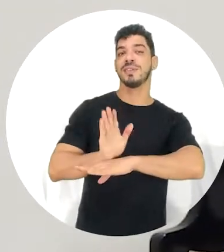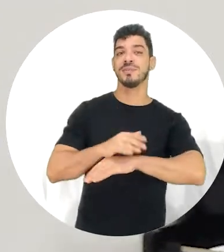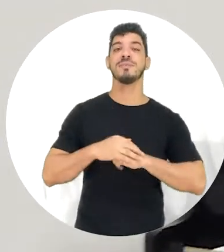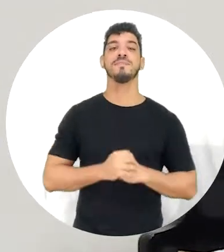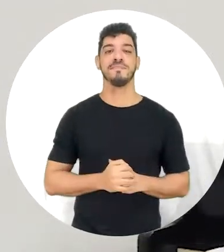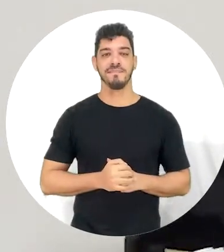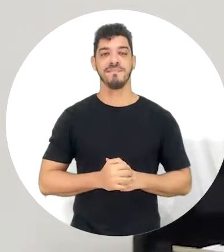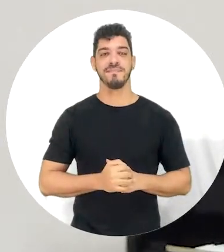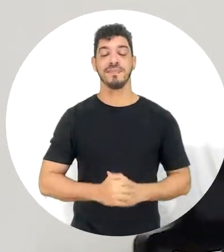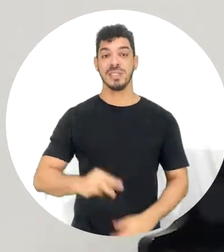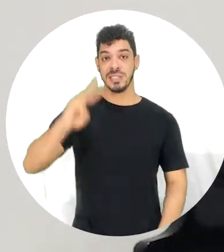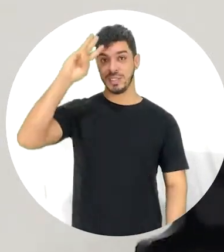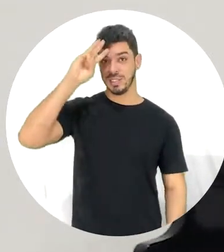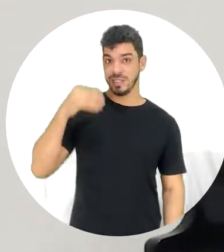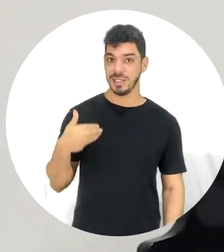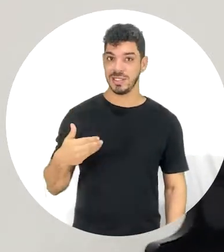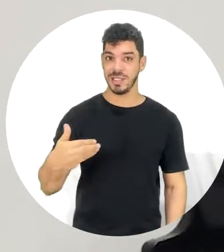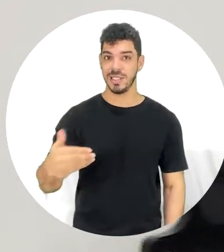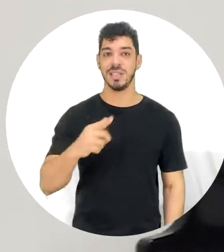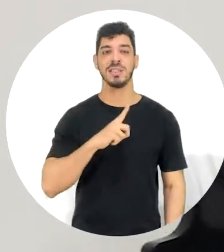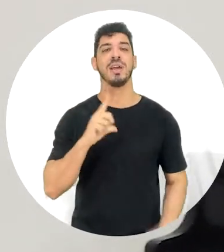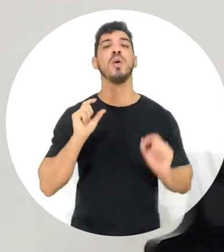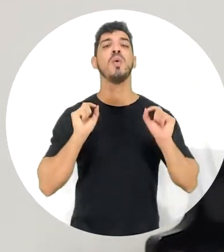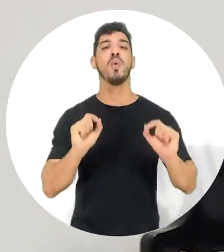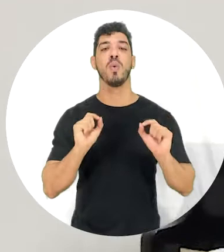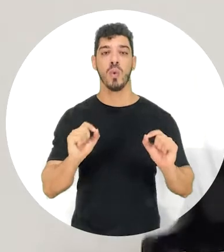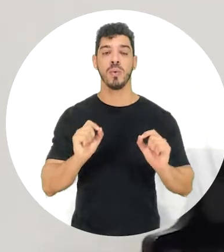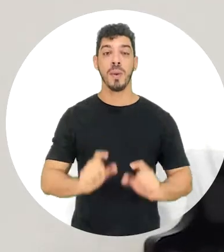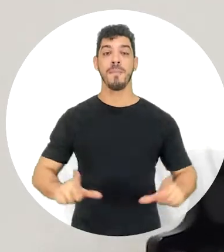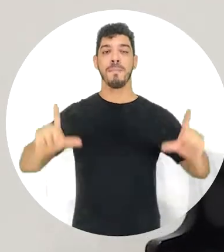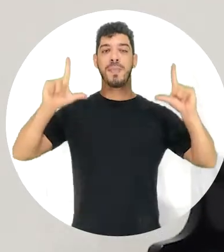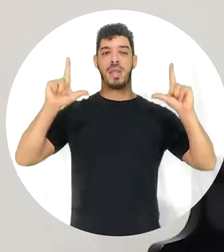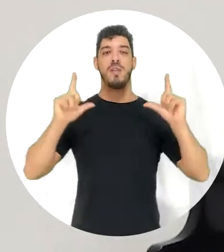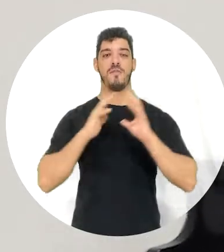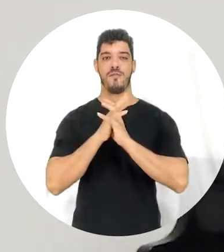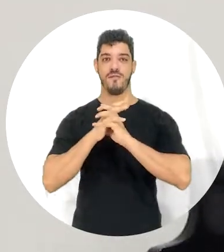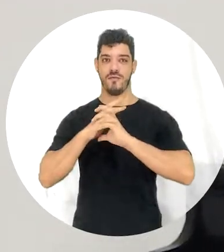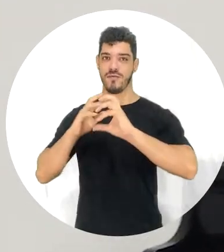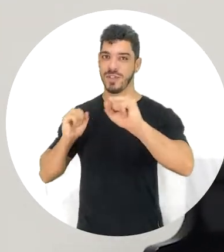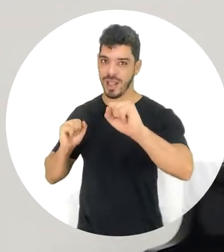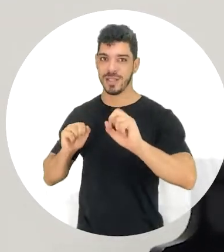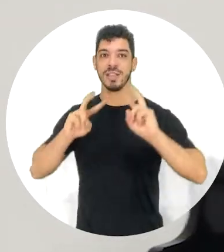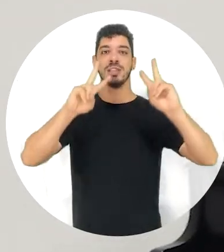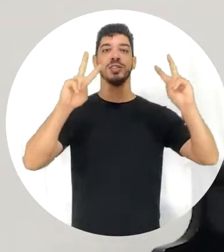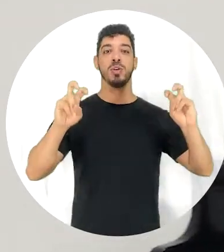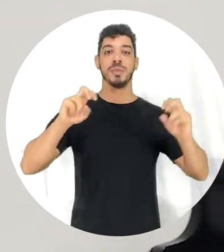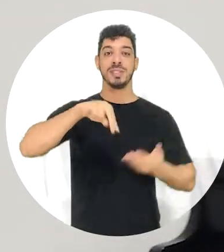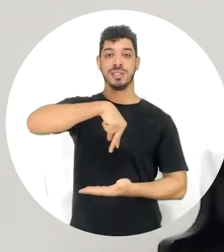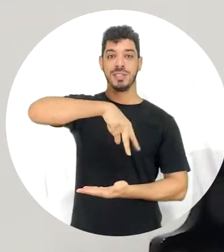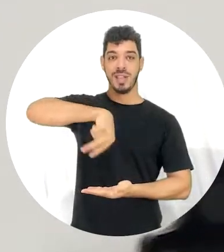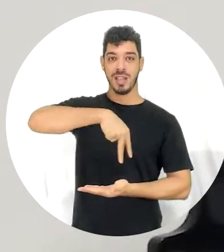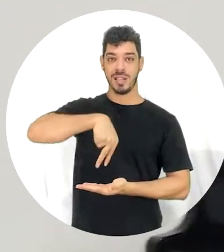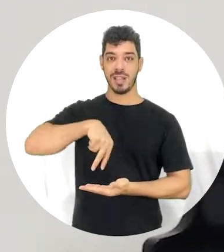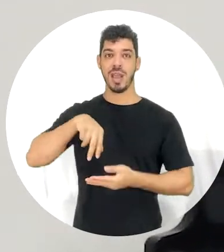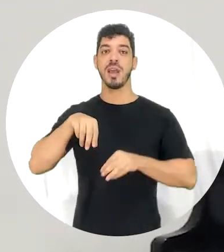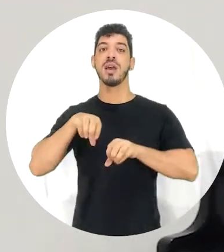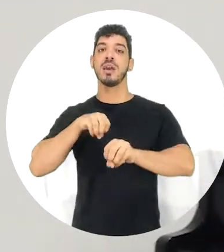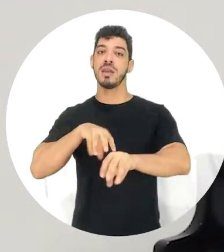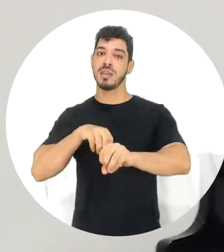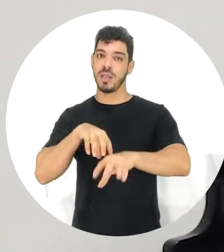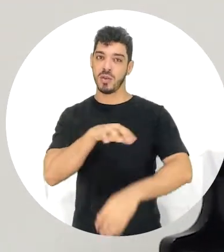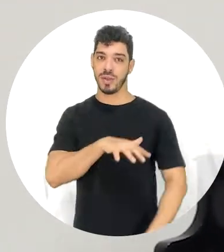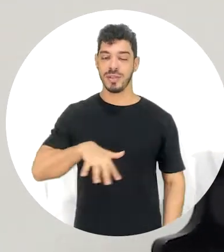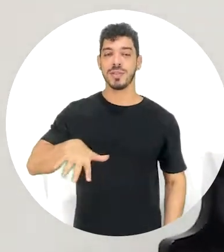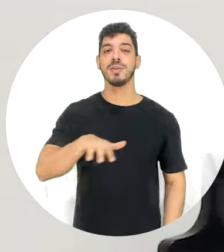Nesta terça-feira, dia 27, o painel Funesc terá como tema Dança e Educação, o ensino da dança em